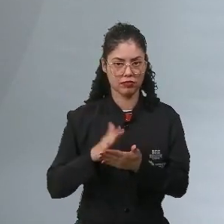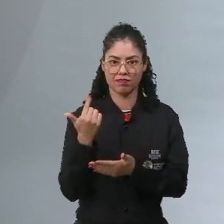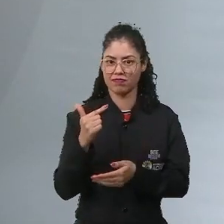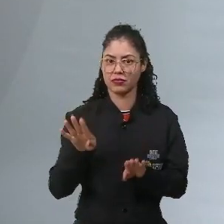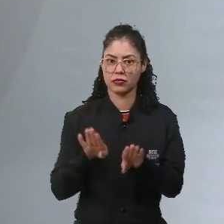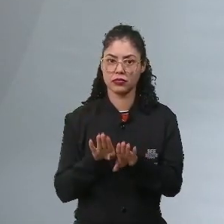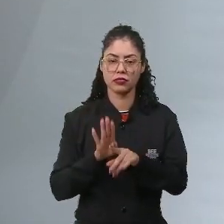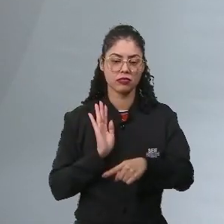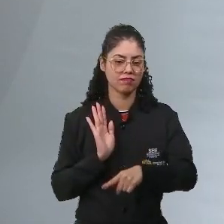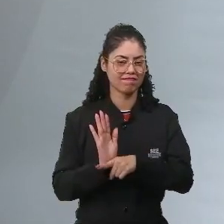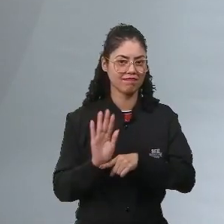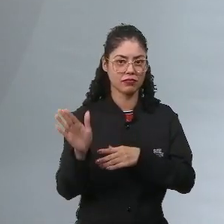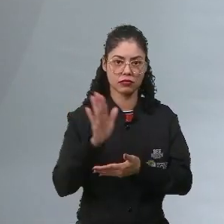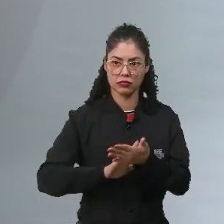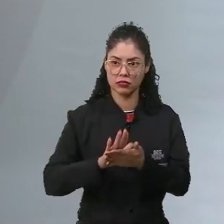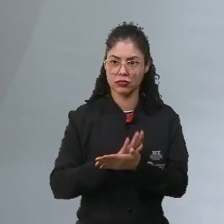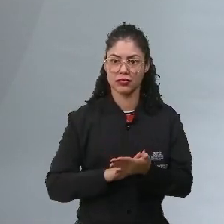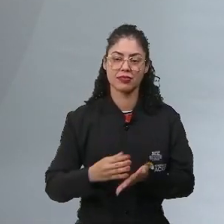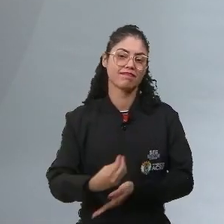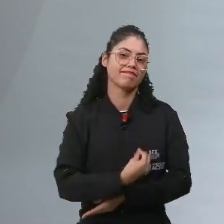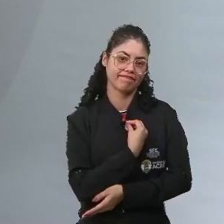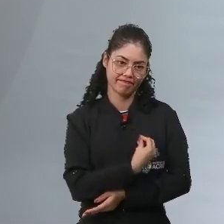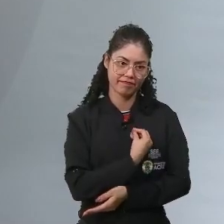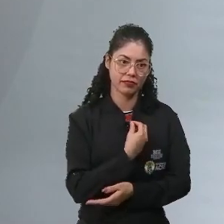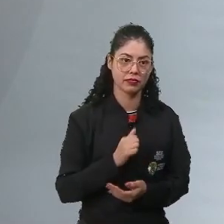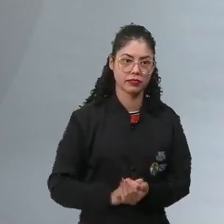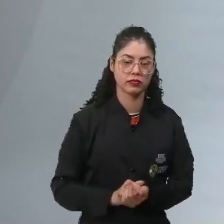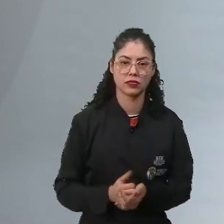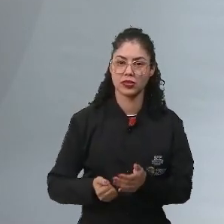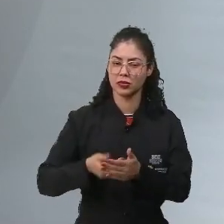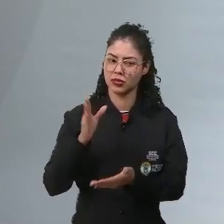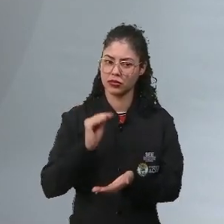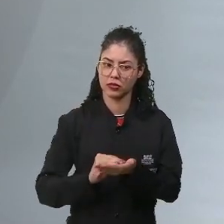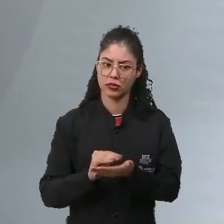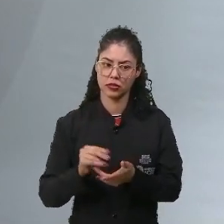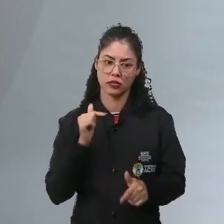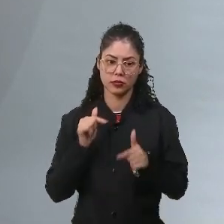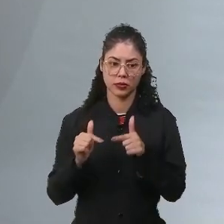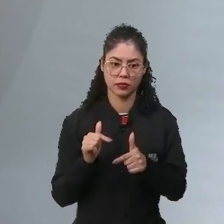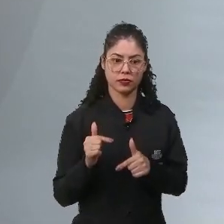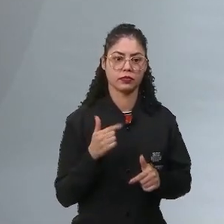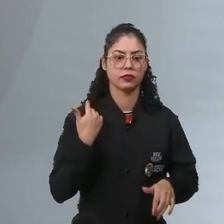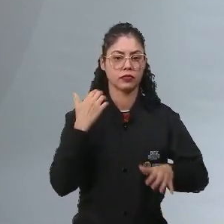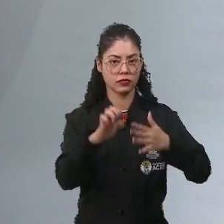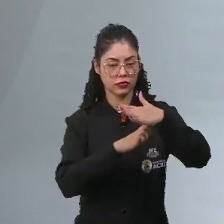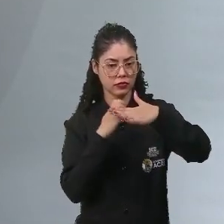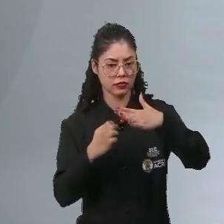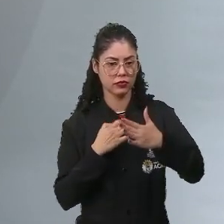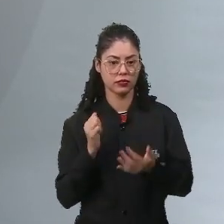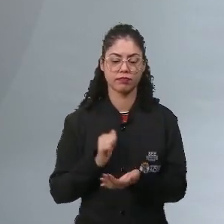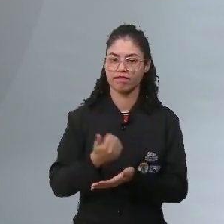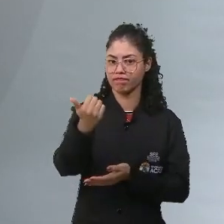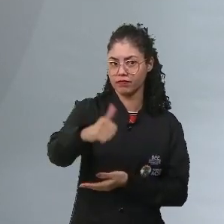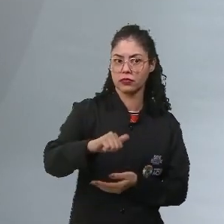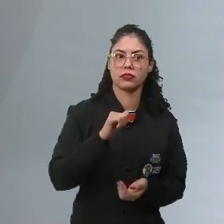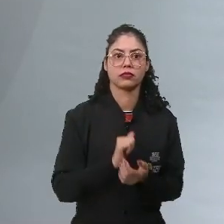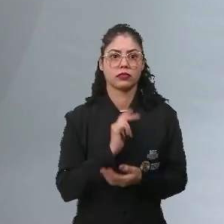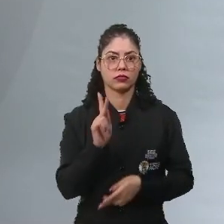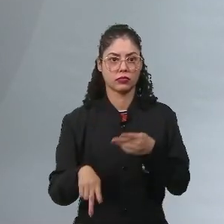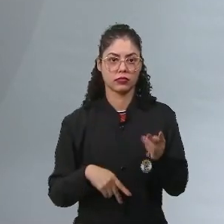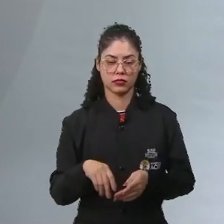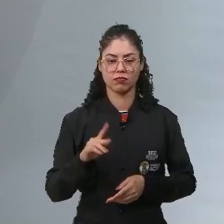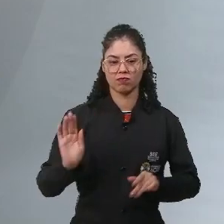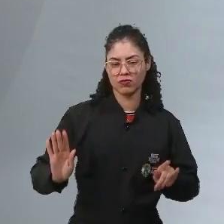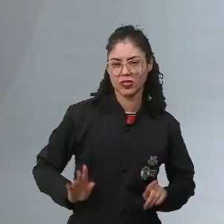tinha nem mesmo o mínimo para sobreviver. Muito desemprego, as empresas falindo e a população passando fome mesmo.